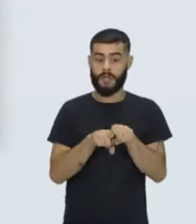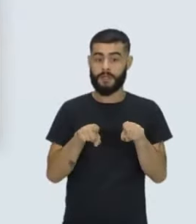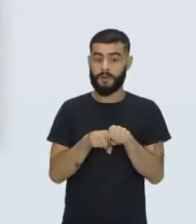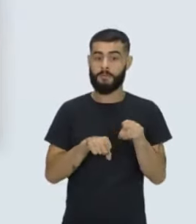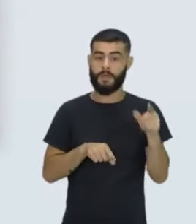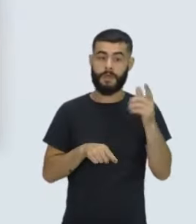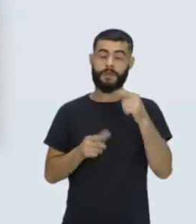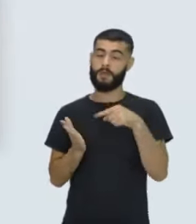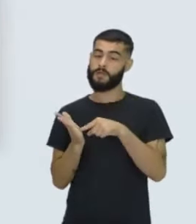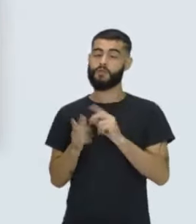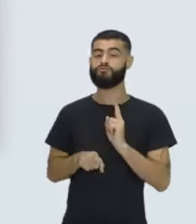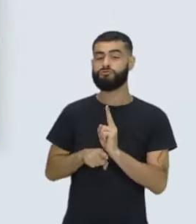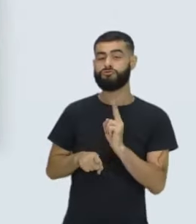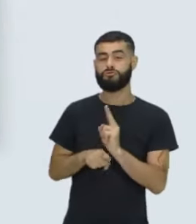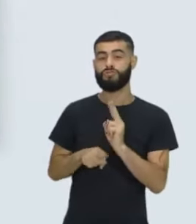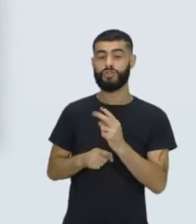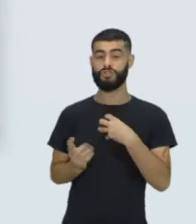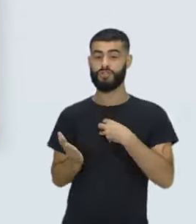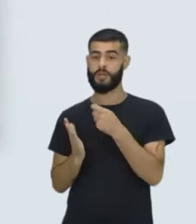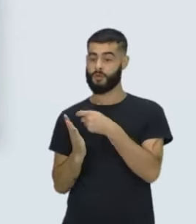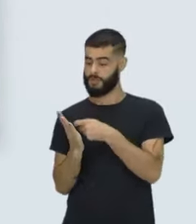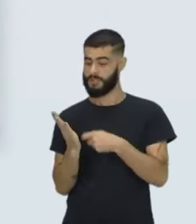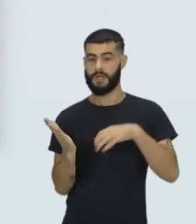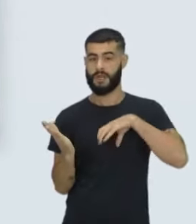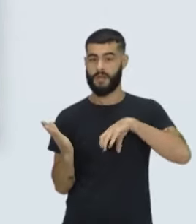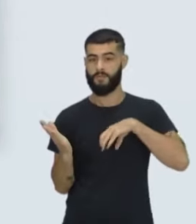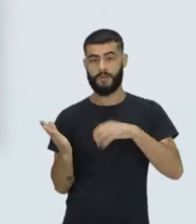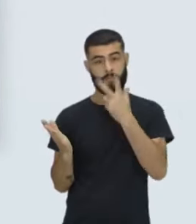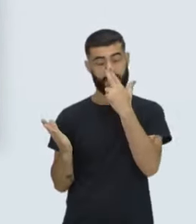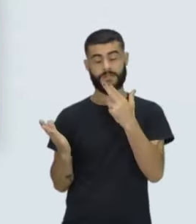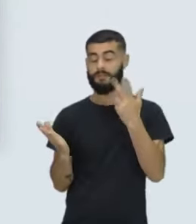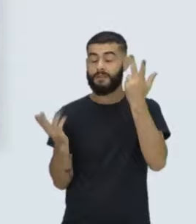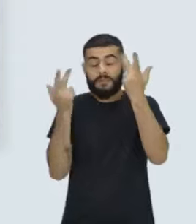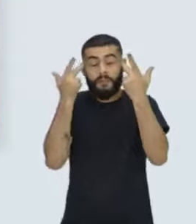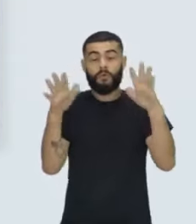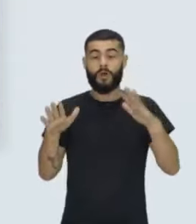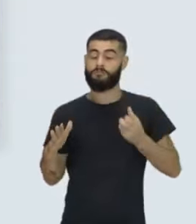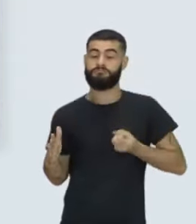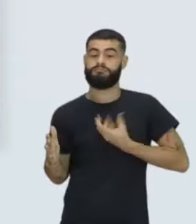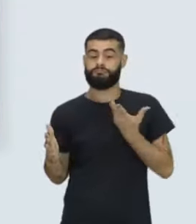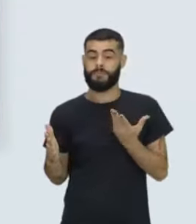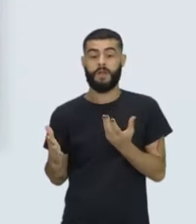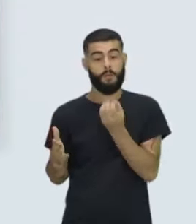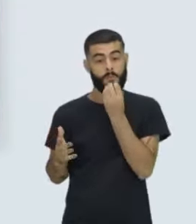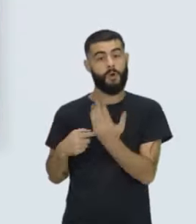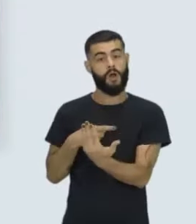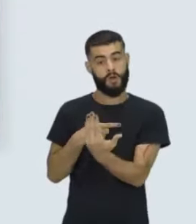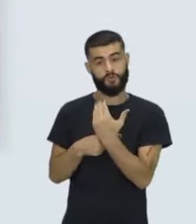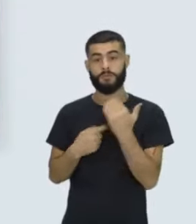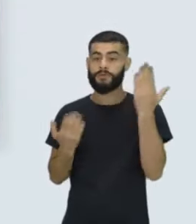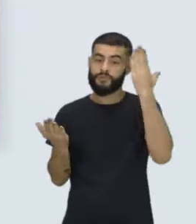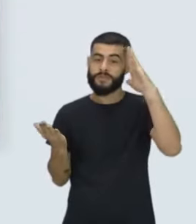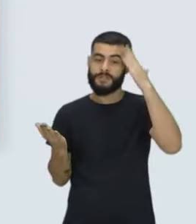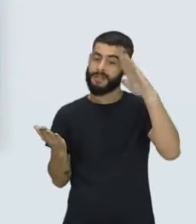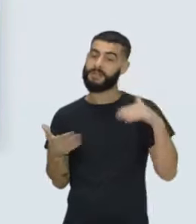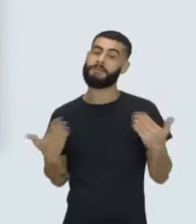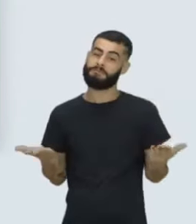linguagem espontânea, aparentemente espontânea, pelo que a gente supõe, o que permite que nós também façamos isso. Por que não?